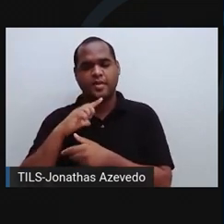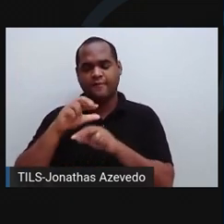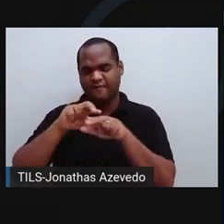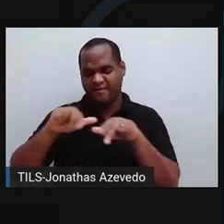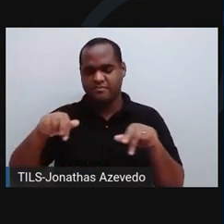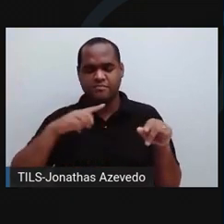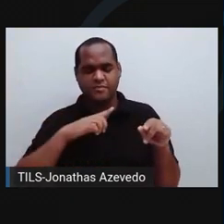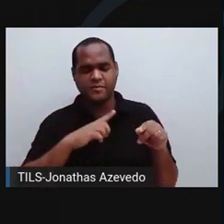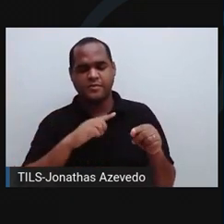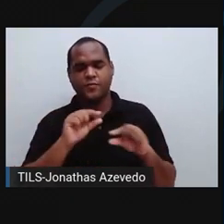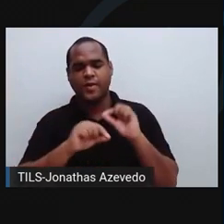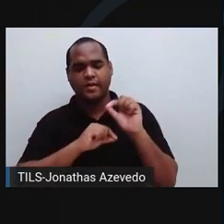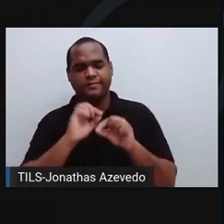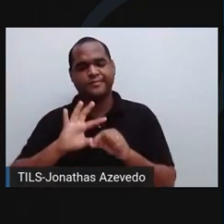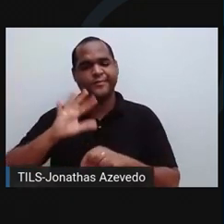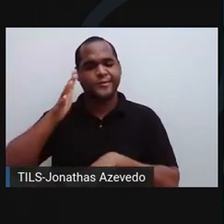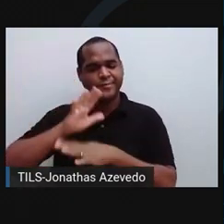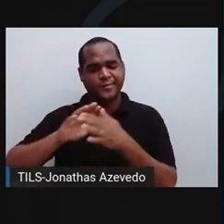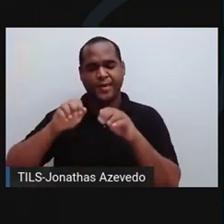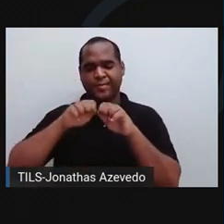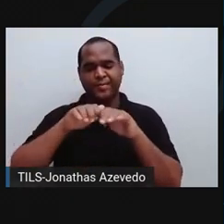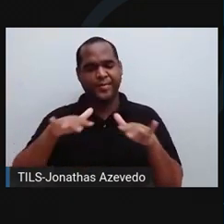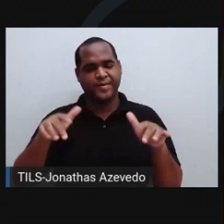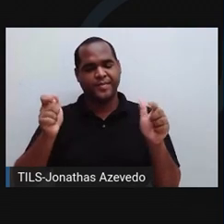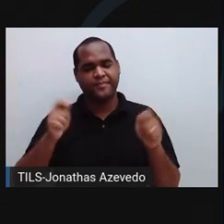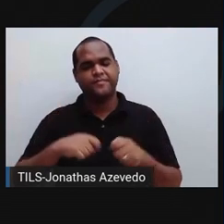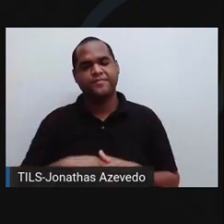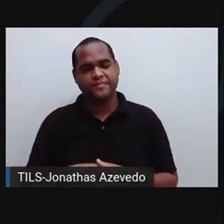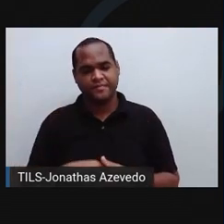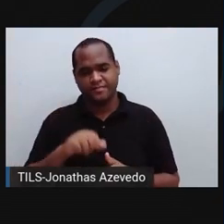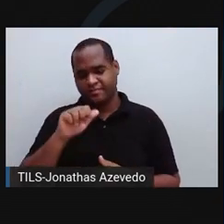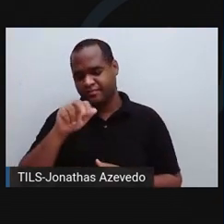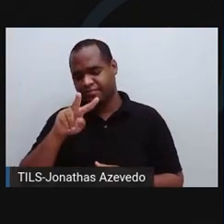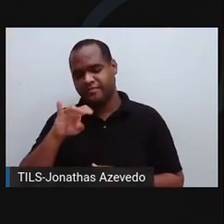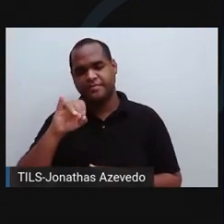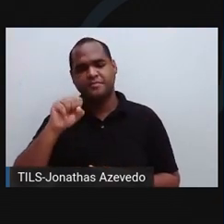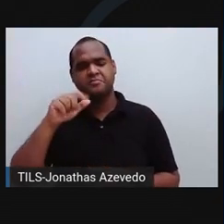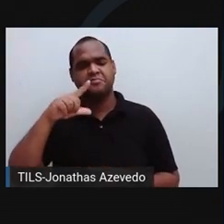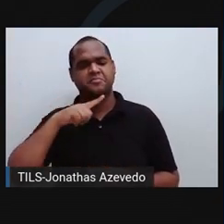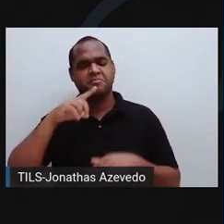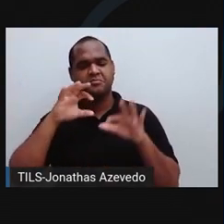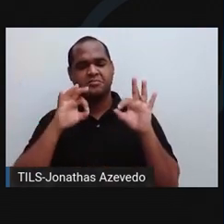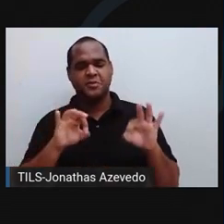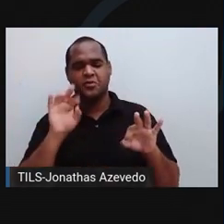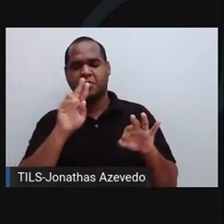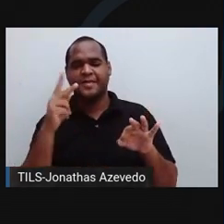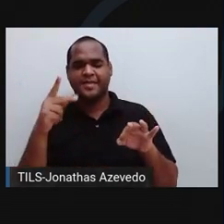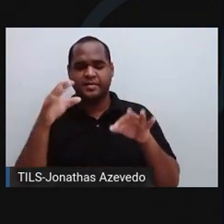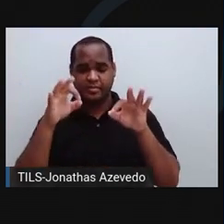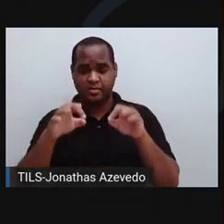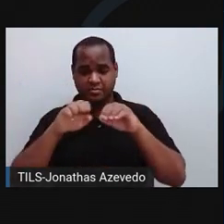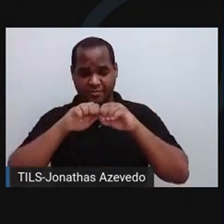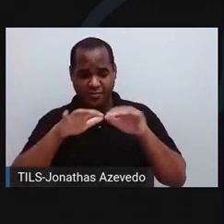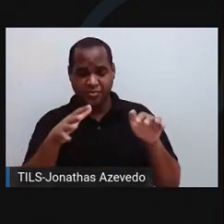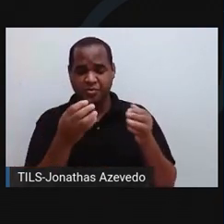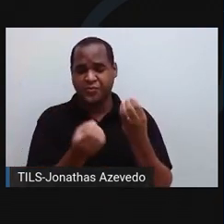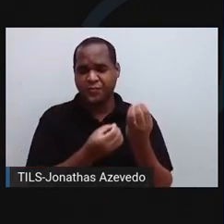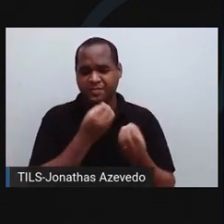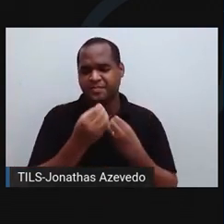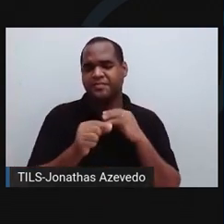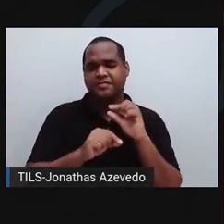resistentes que sobrevivem ao tratamento se espalhem. A Anvisa explica que não se sabe ao certo qual é o modo mais preciso de transmissão desse superfumo.